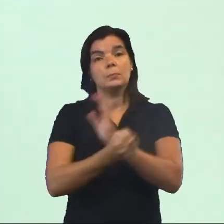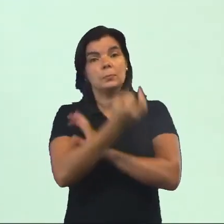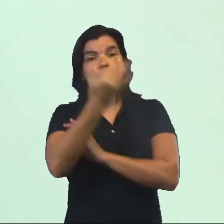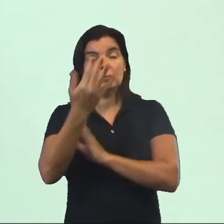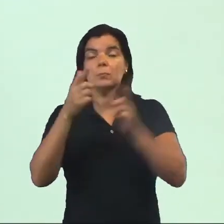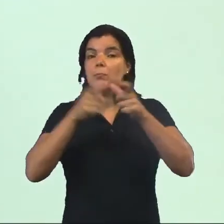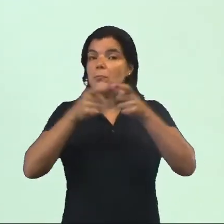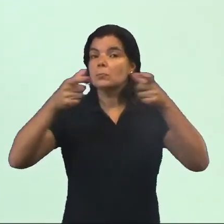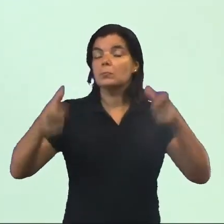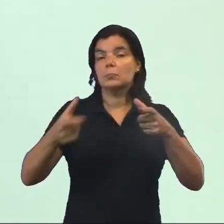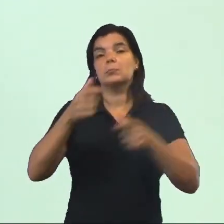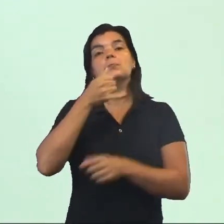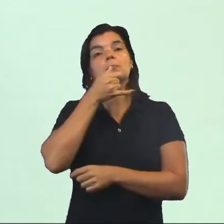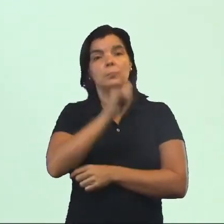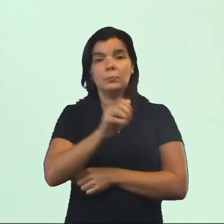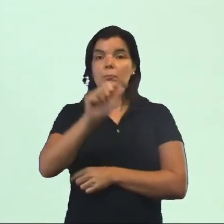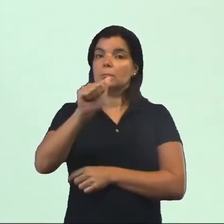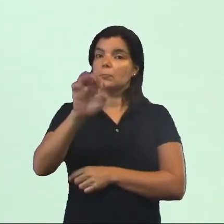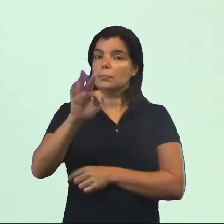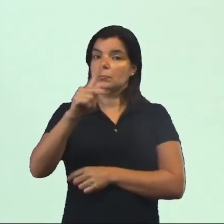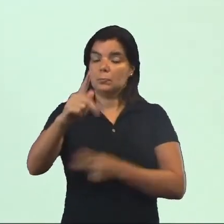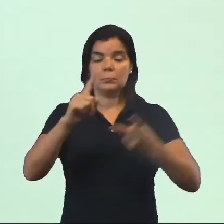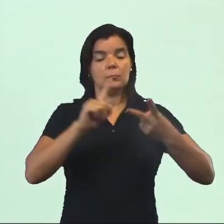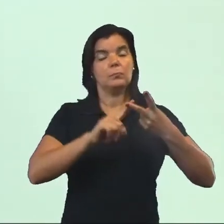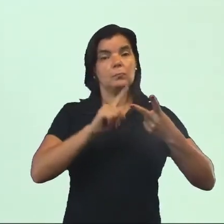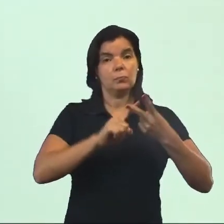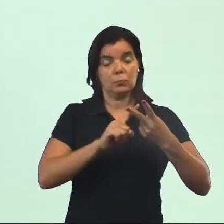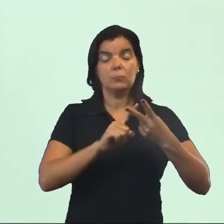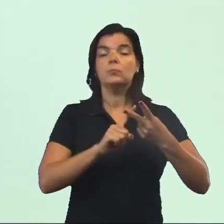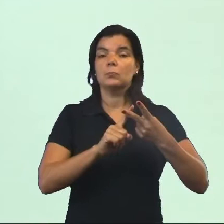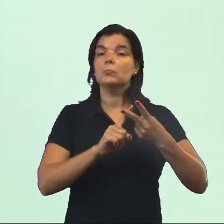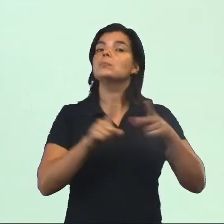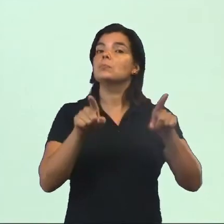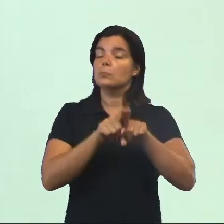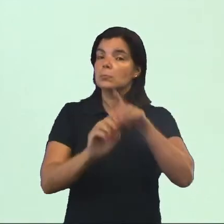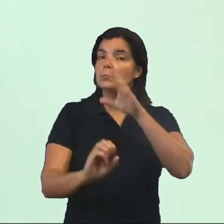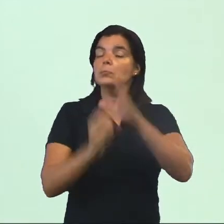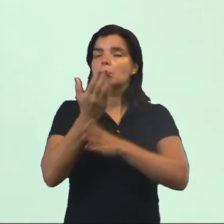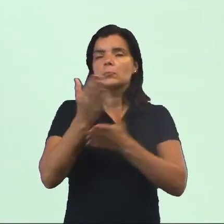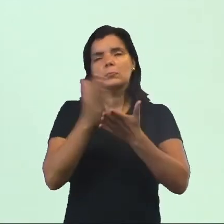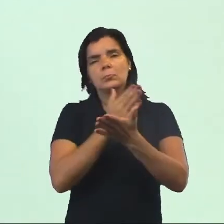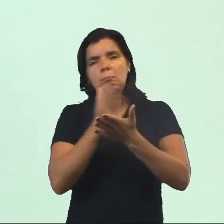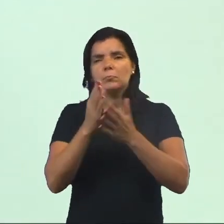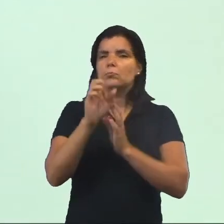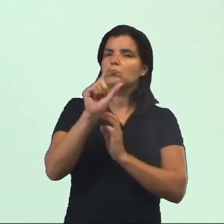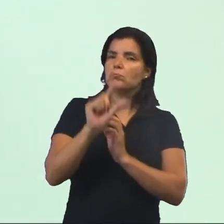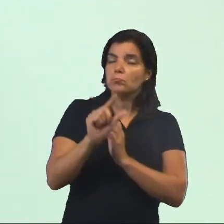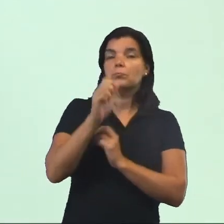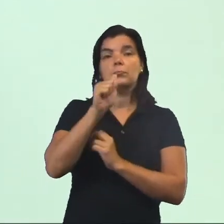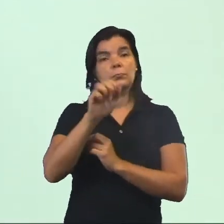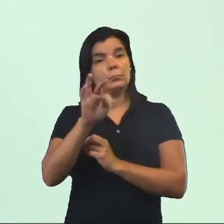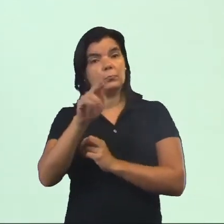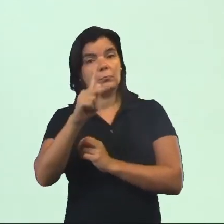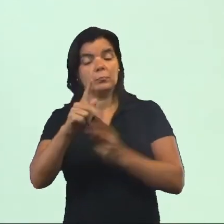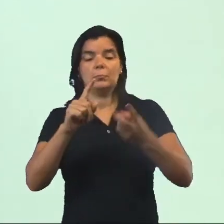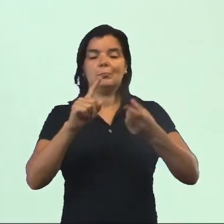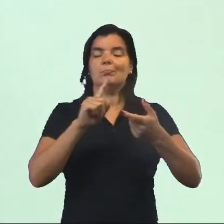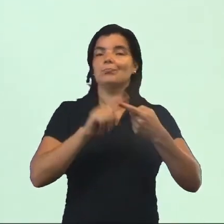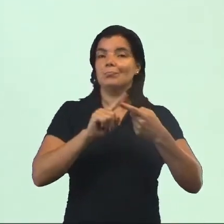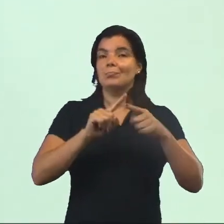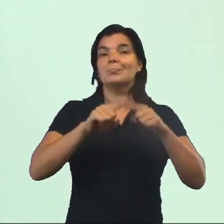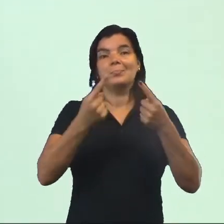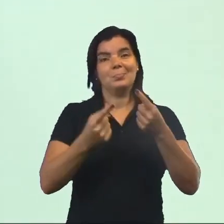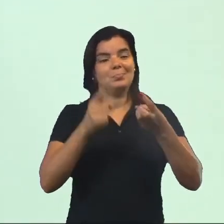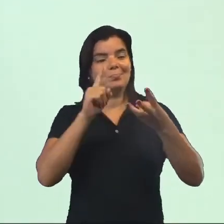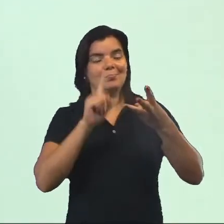maior quantidade de energia. Na segunda etapa, no ciclo de Krebs, também ocorre alguma produção de energia na forma de ATP. Mas é na